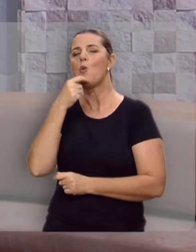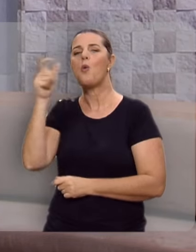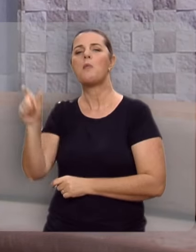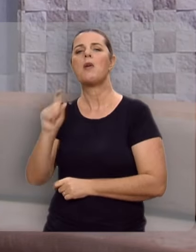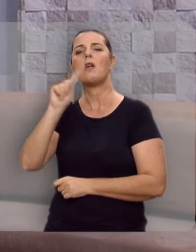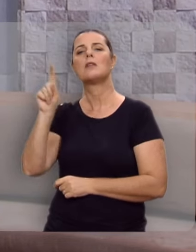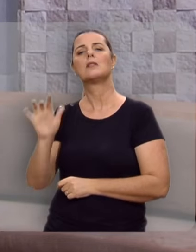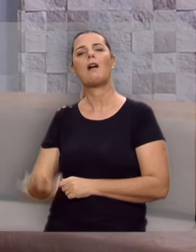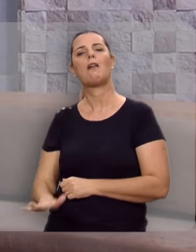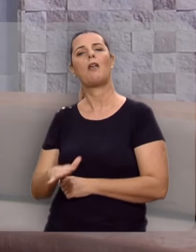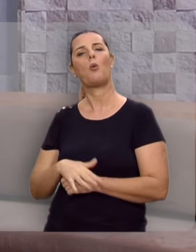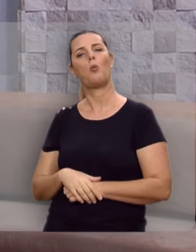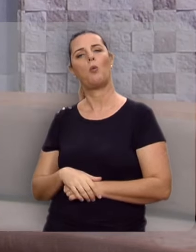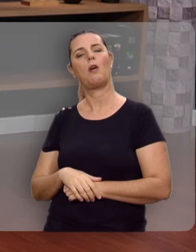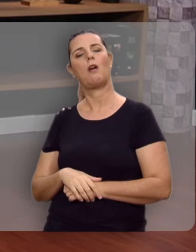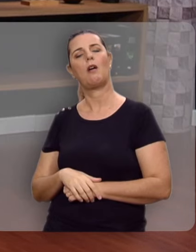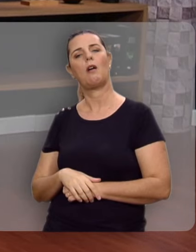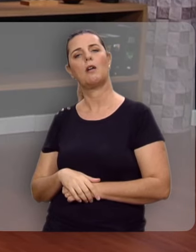Isaqueu.